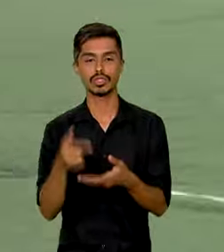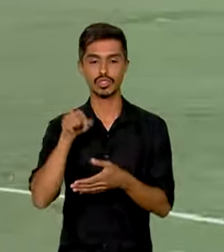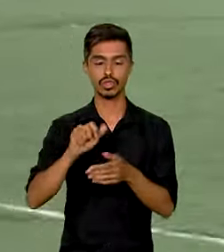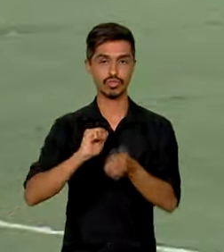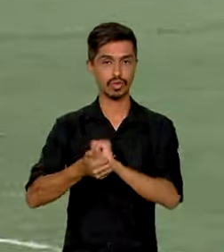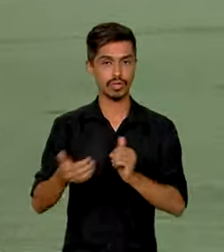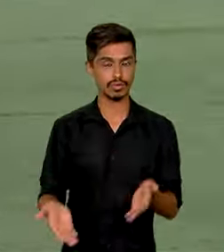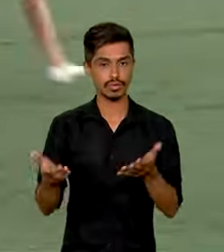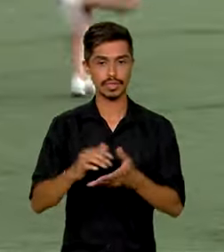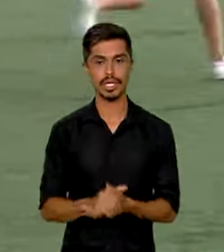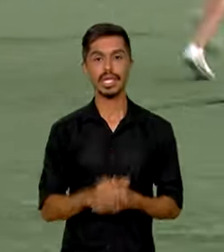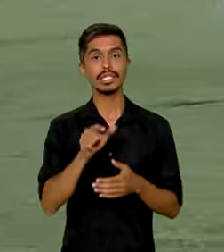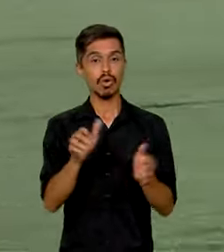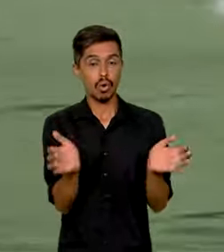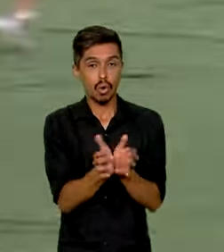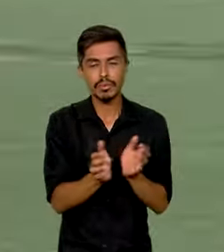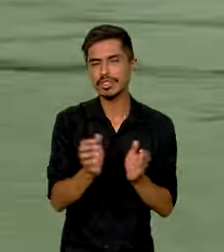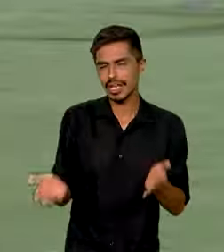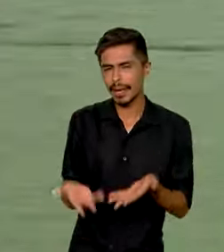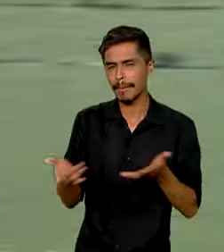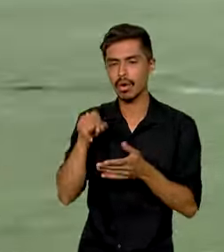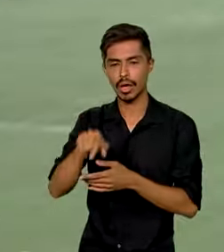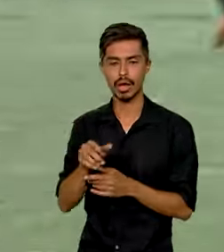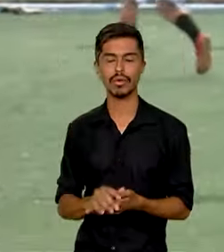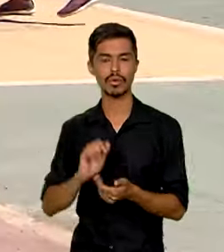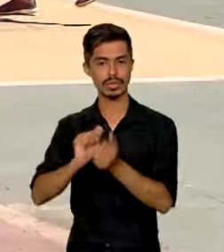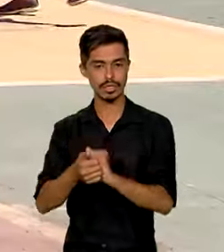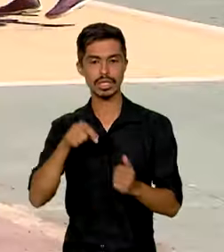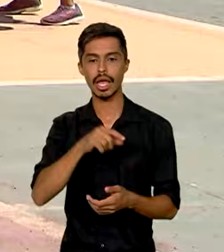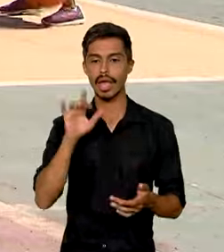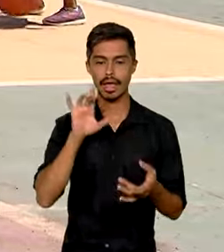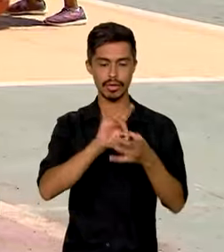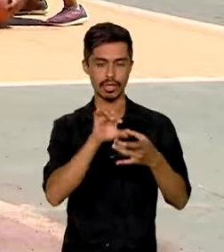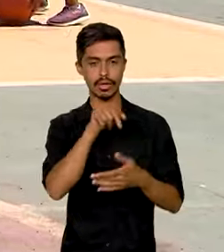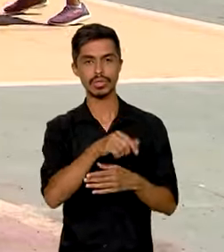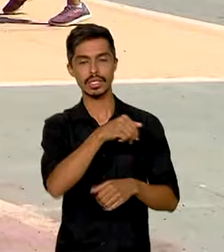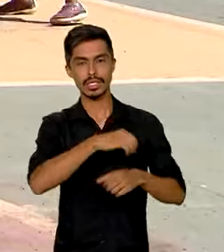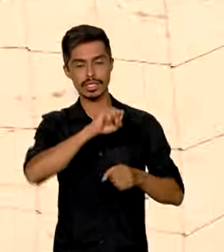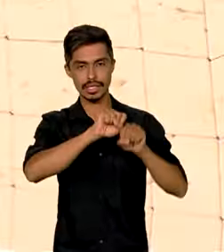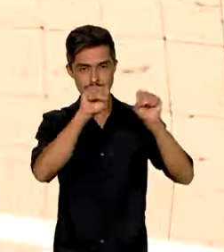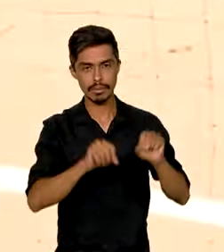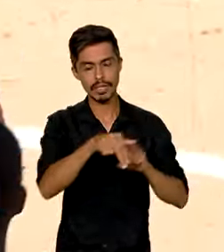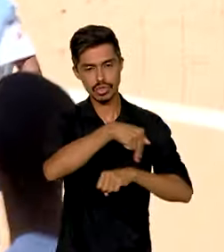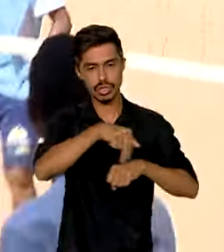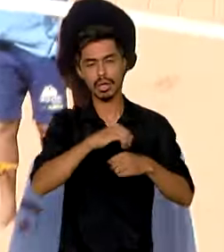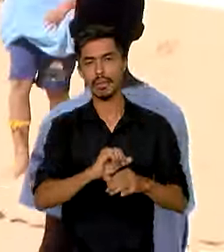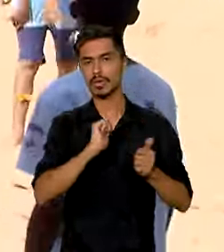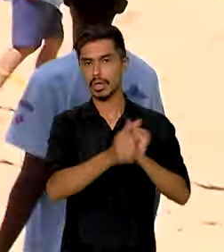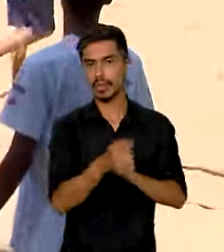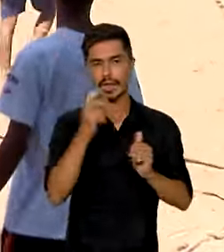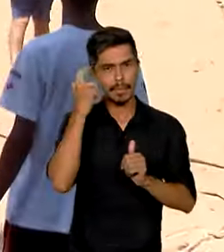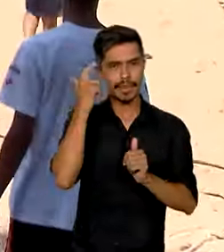A Rede de Desenvolvimento do Esporte é uma política pública vinculada ao Sistema Nacional do Esporte, pensada para